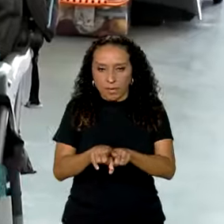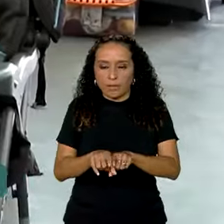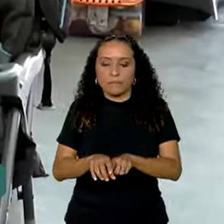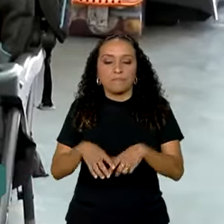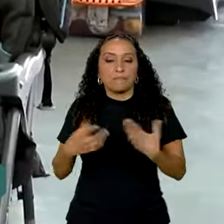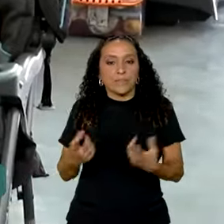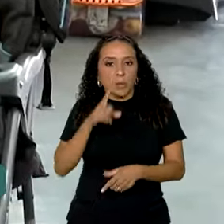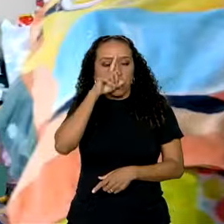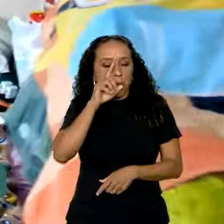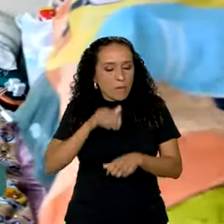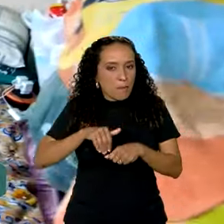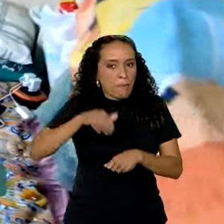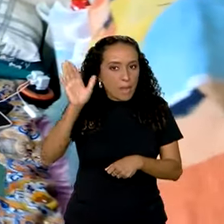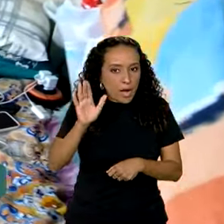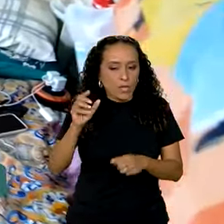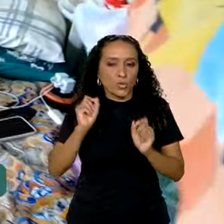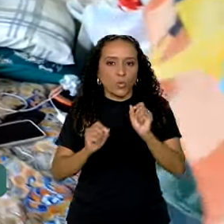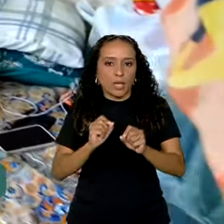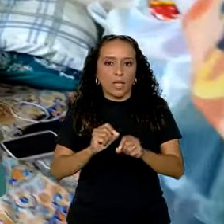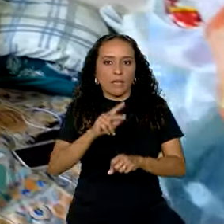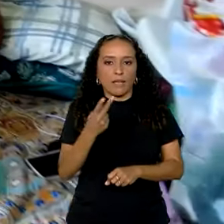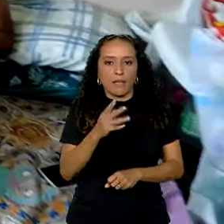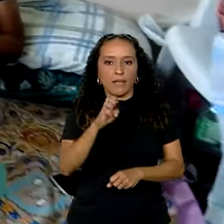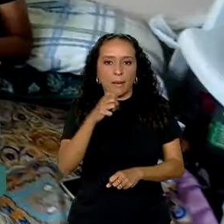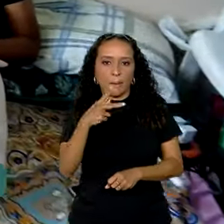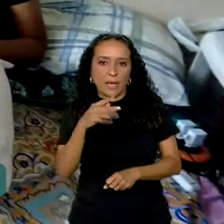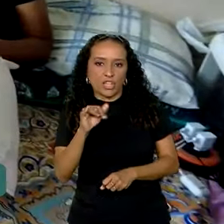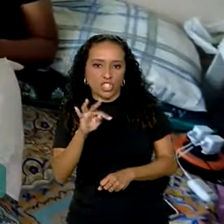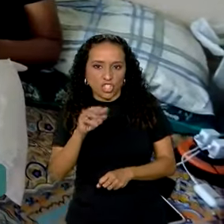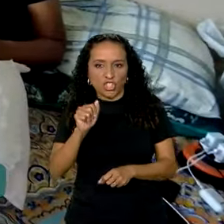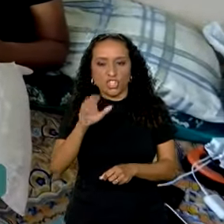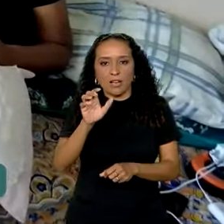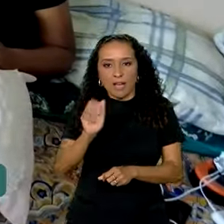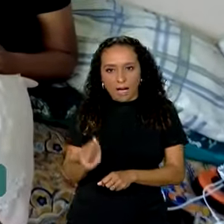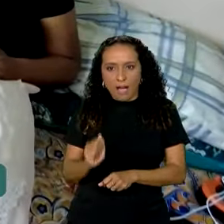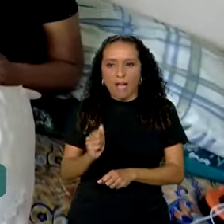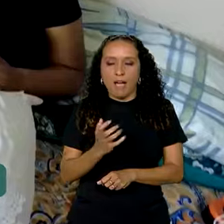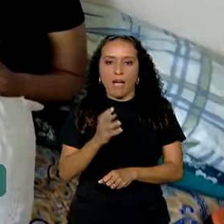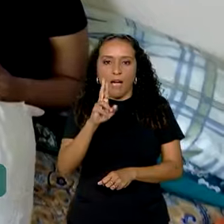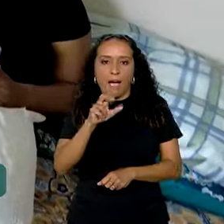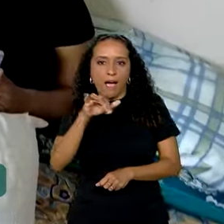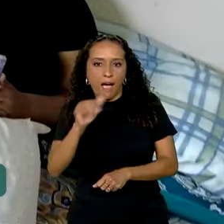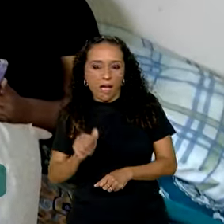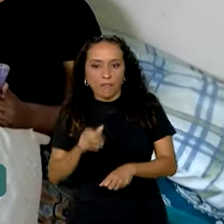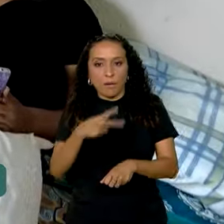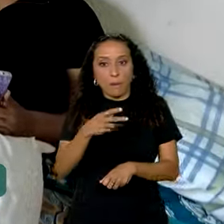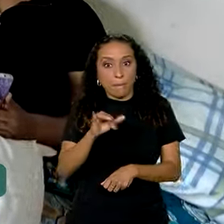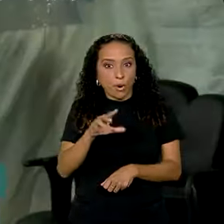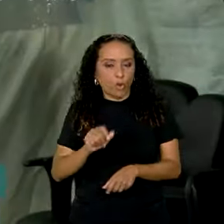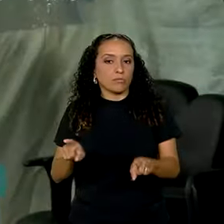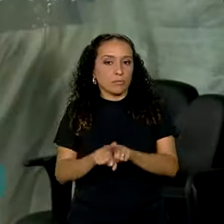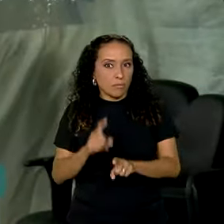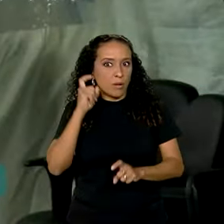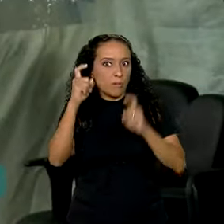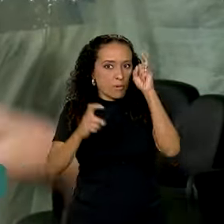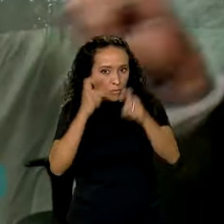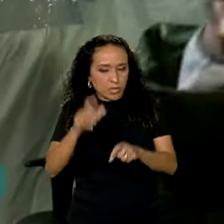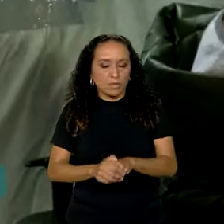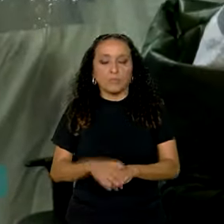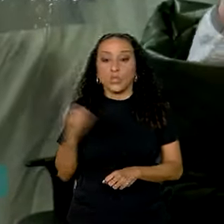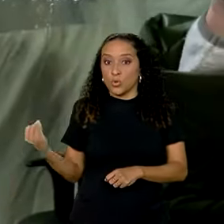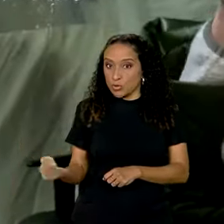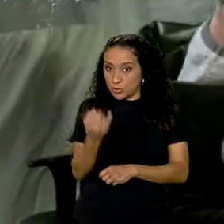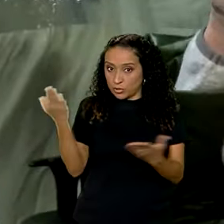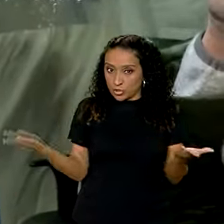Riscos de maior incidência de hepatite A, raiva e poliomielite também preocupam. É importante nesse